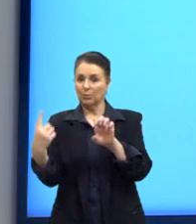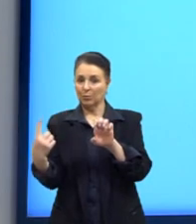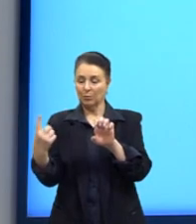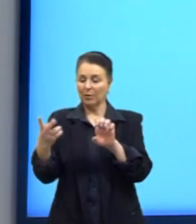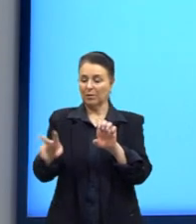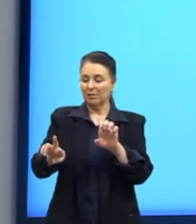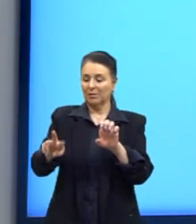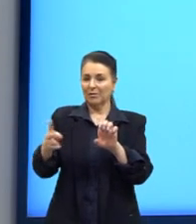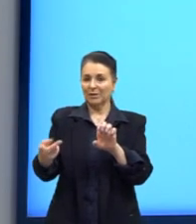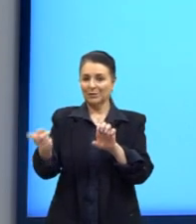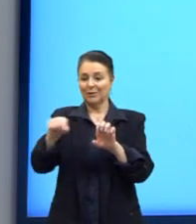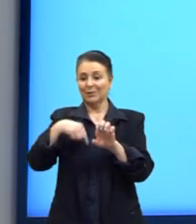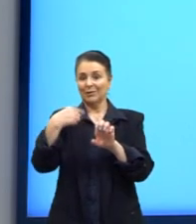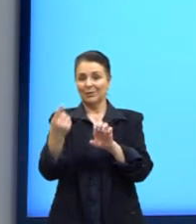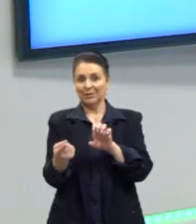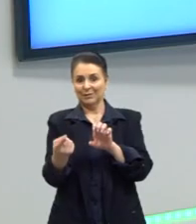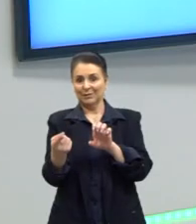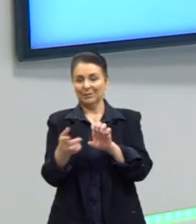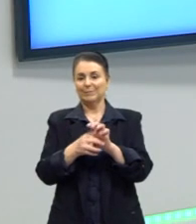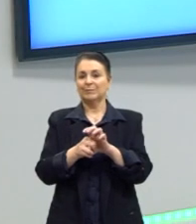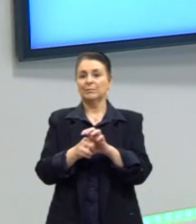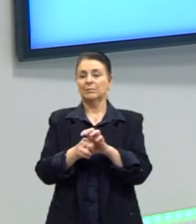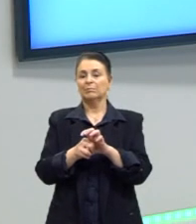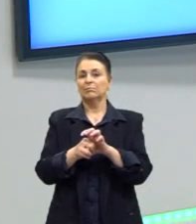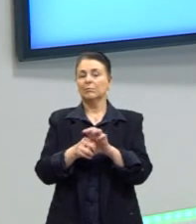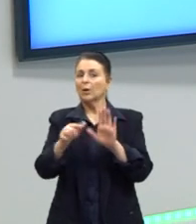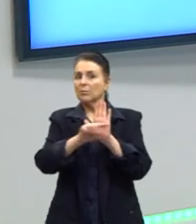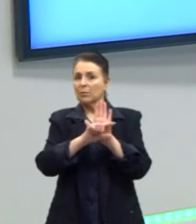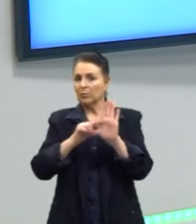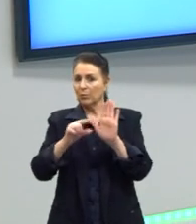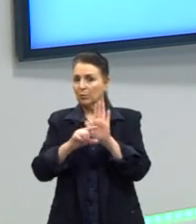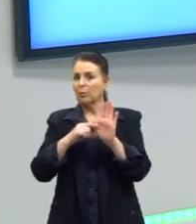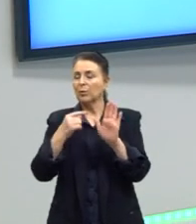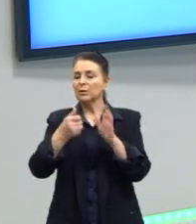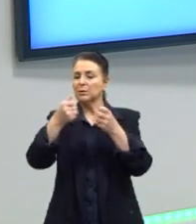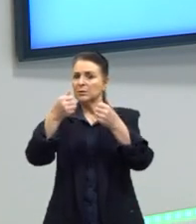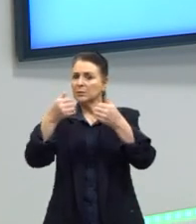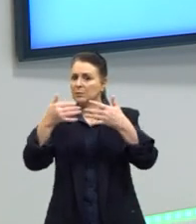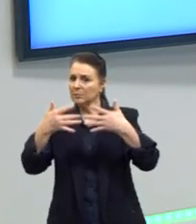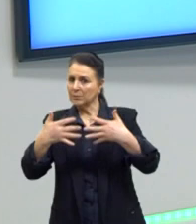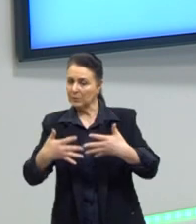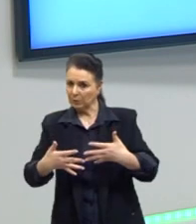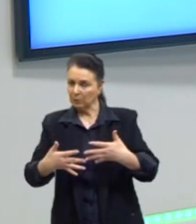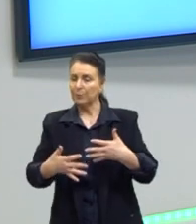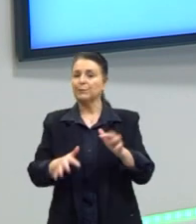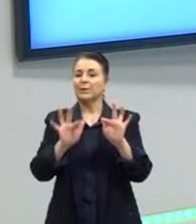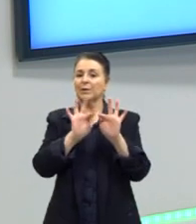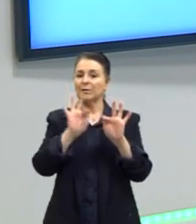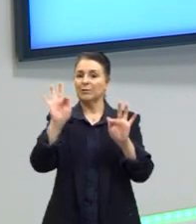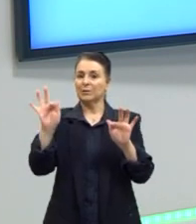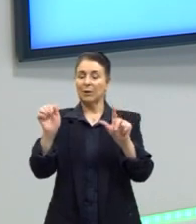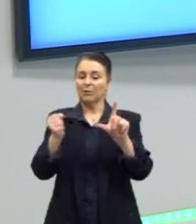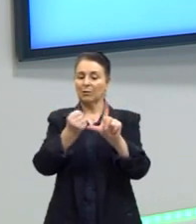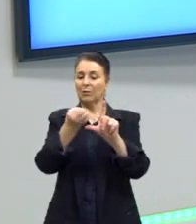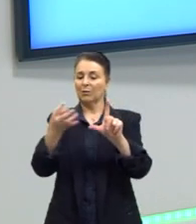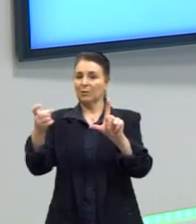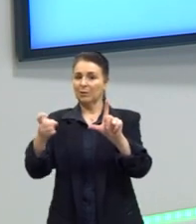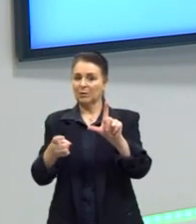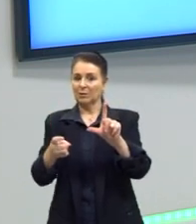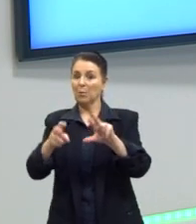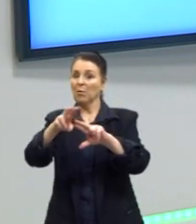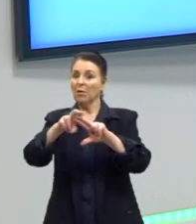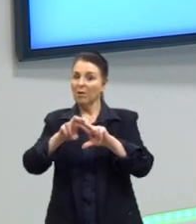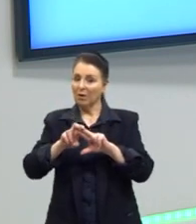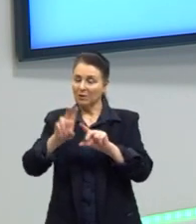inverso da outra. Muitos autores explicam a função logarítmica por meio da função exponencial.